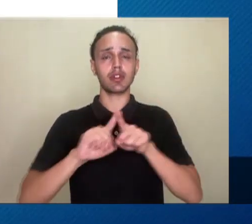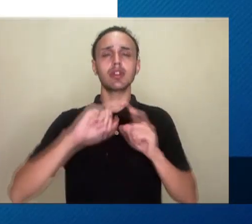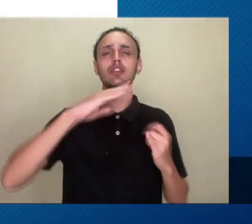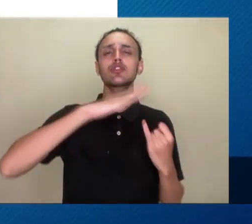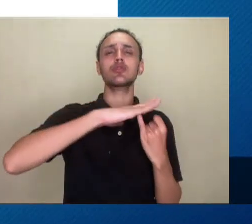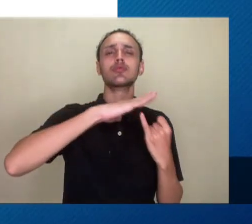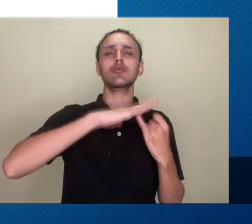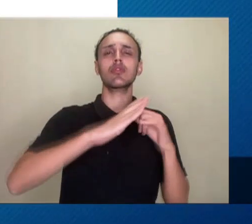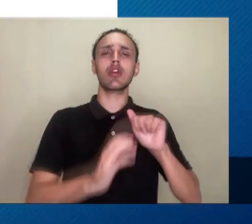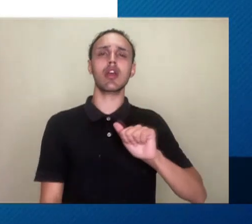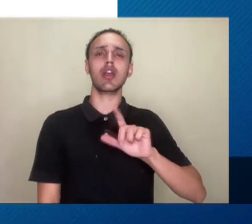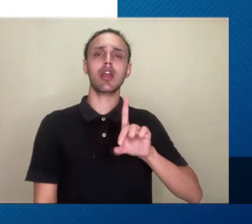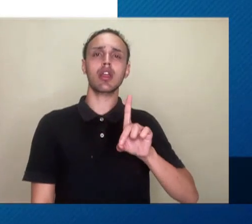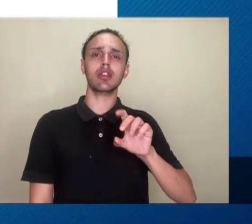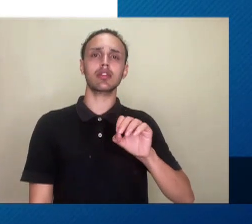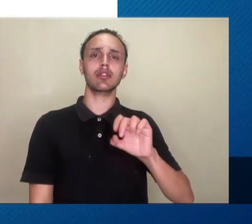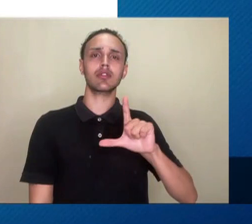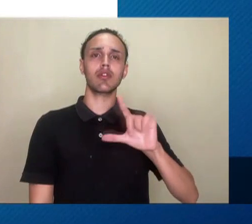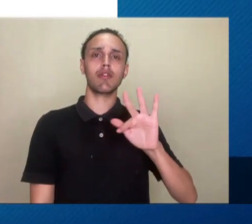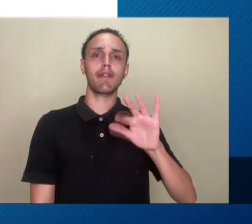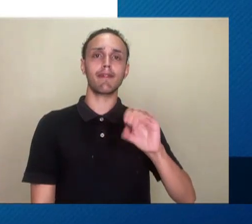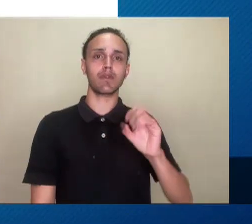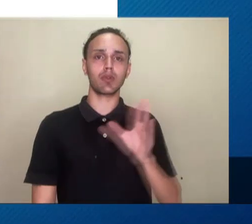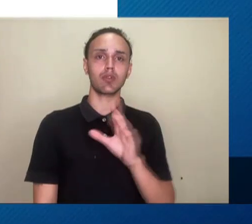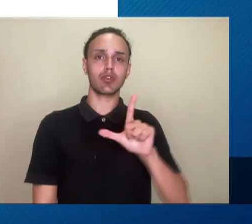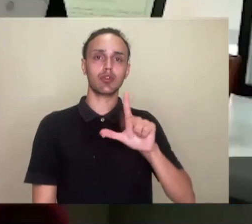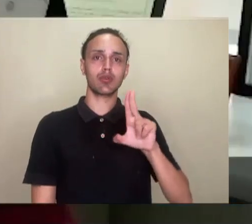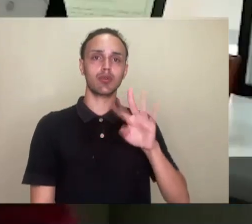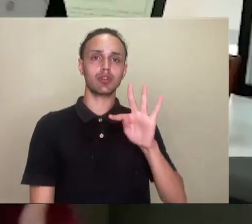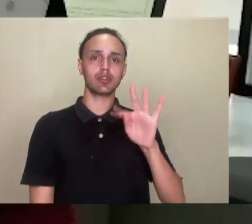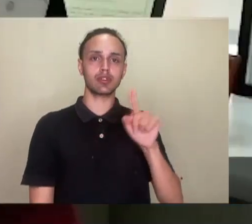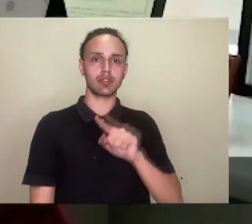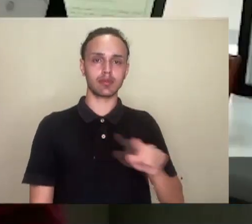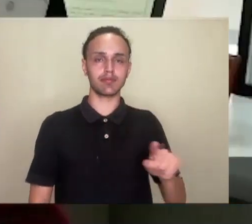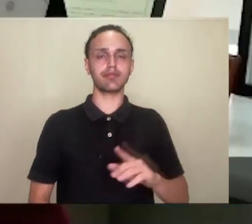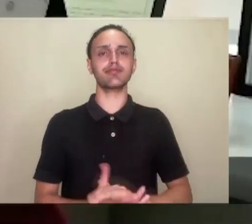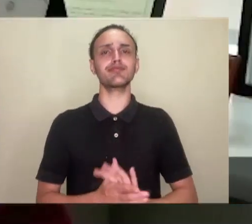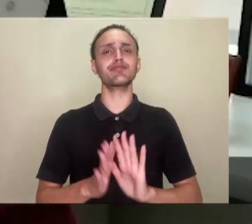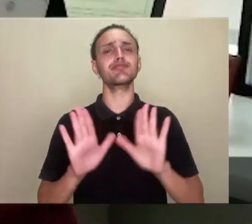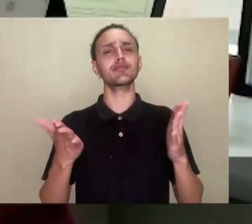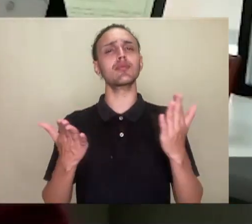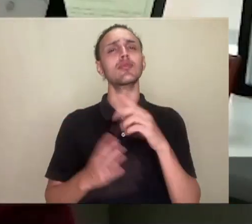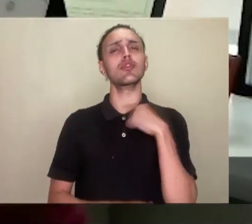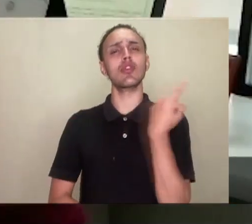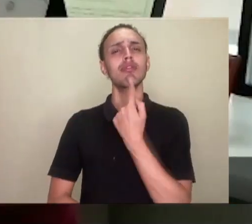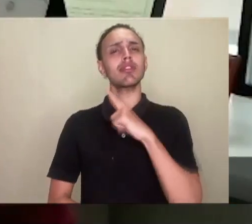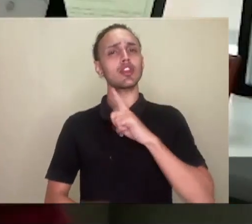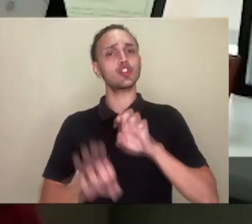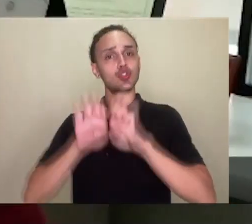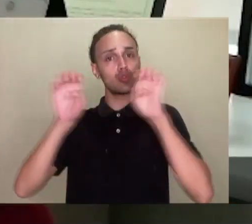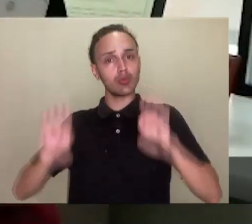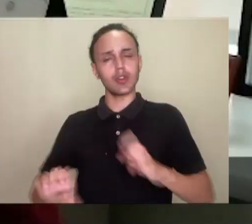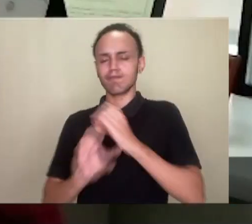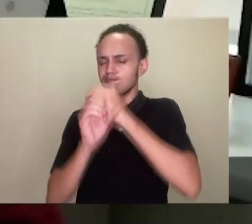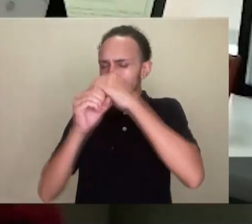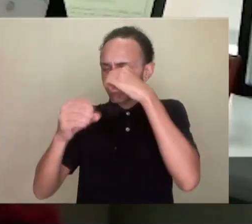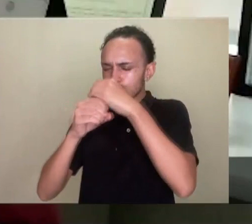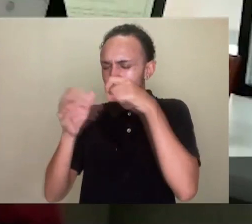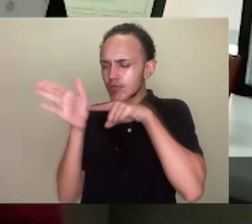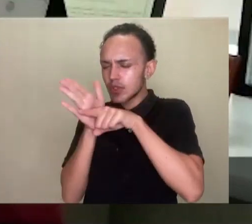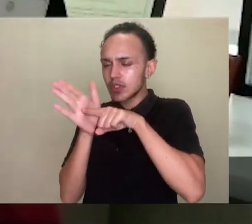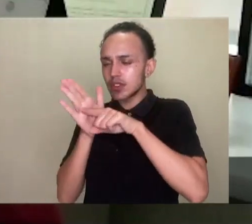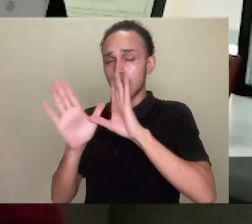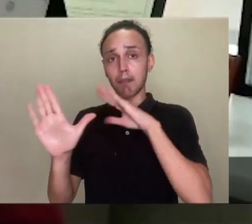e do Instituto Adolfo Lutz. Como a gente tem uma estrutura de autópsia e a nossa pesquisa é com